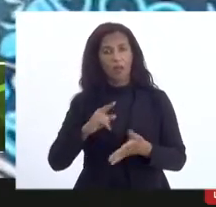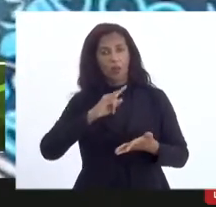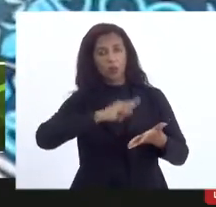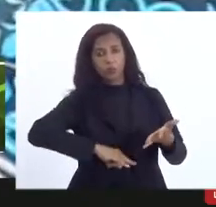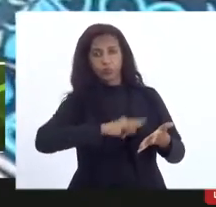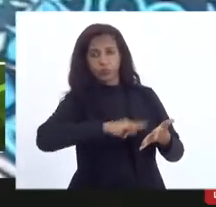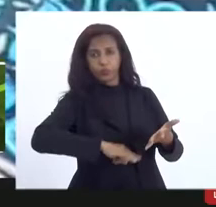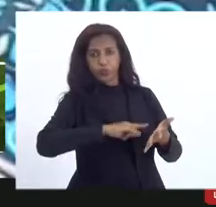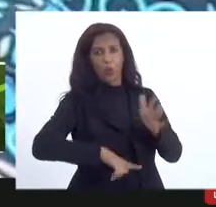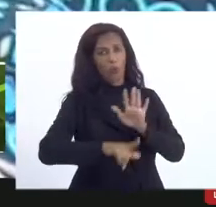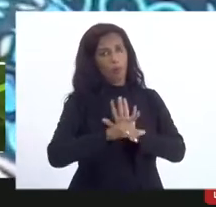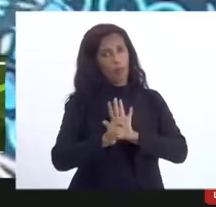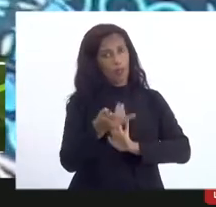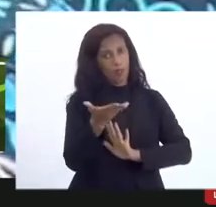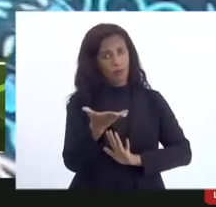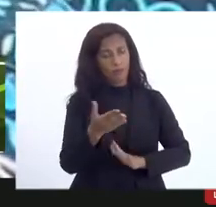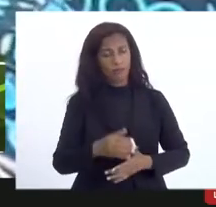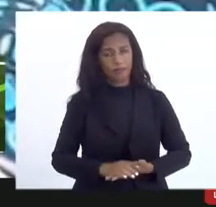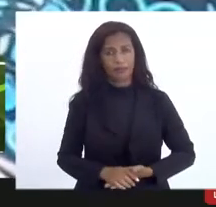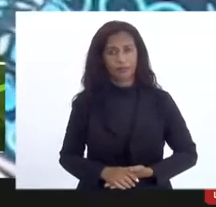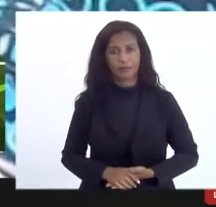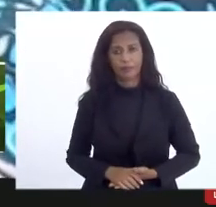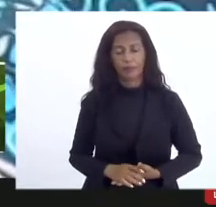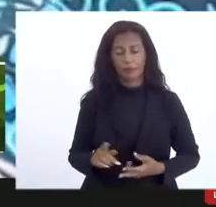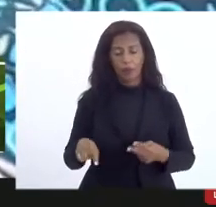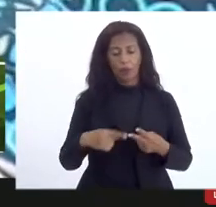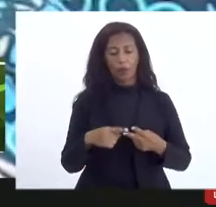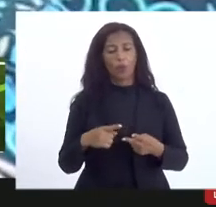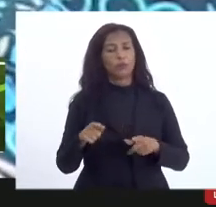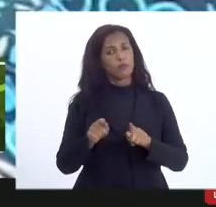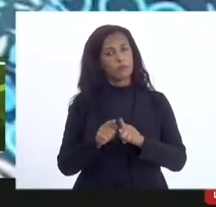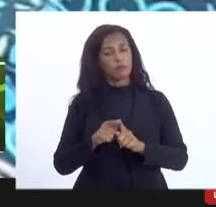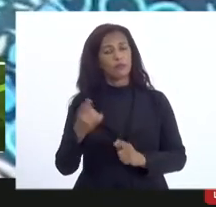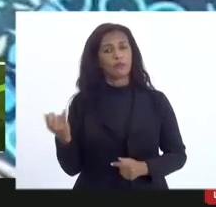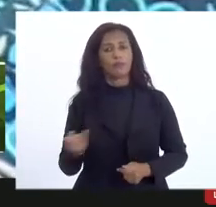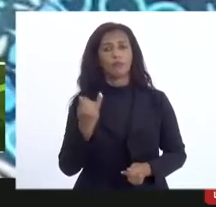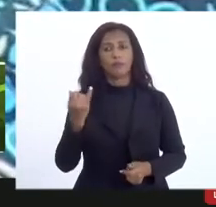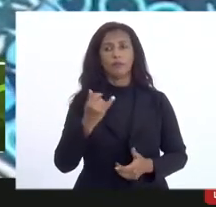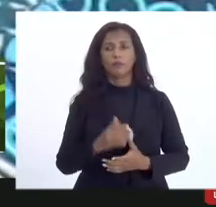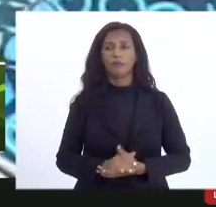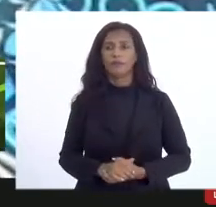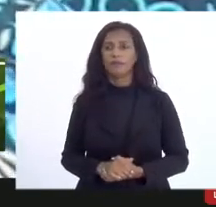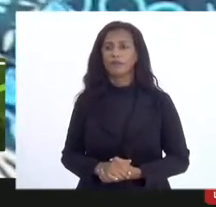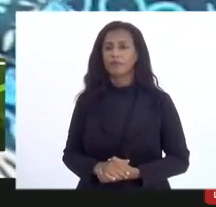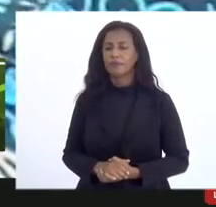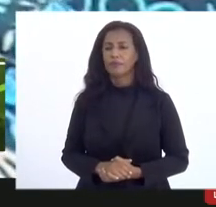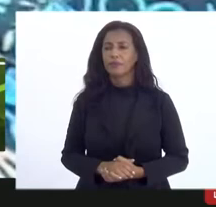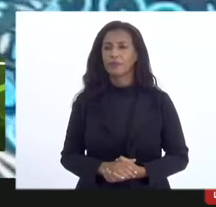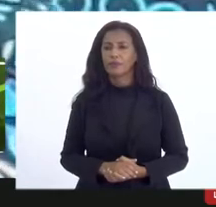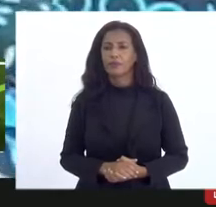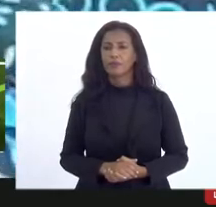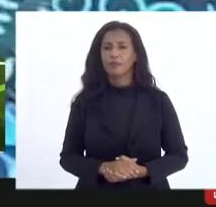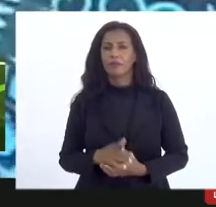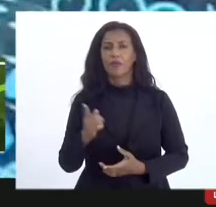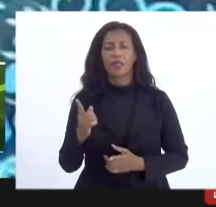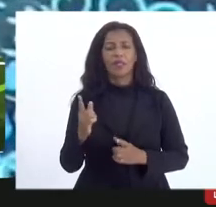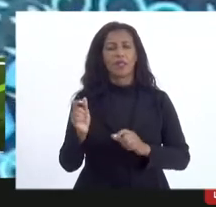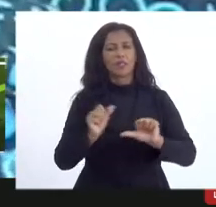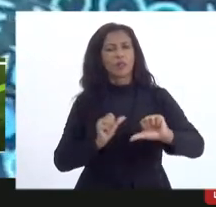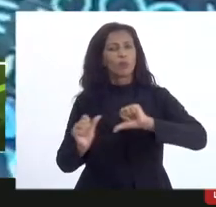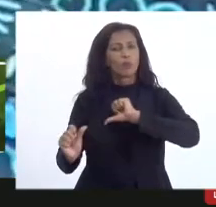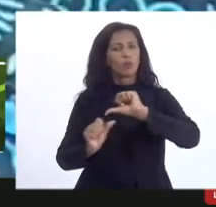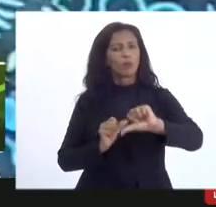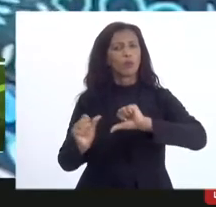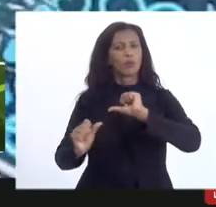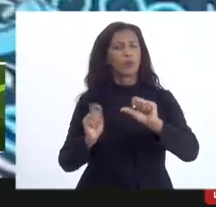uma lei como essa uma outra questão importante deixa eu verificar aqui é que essa alteração ela pode